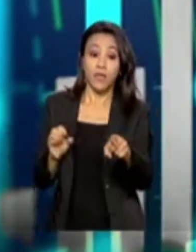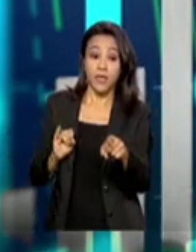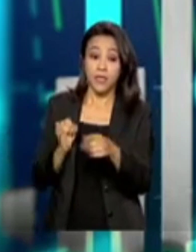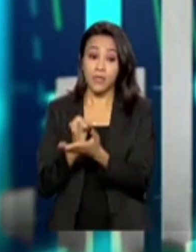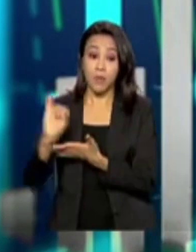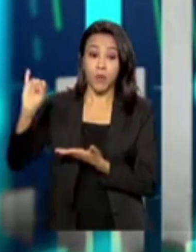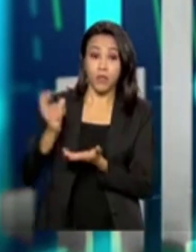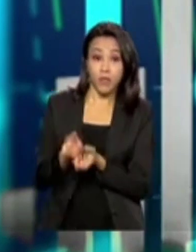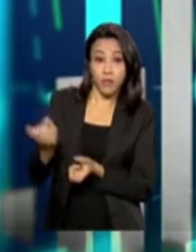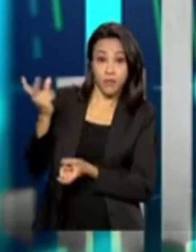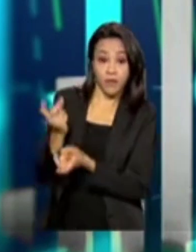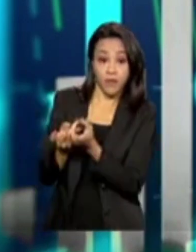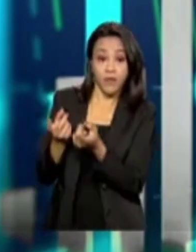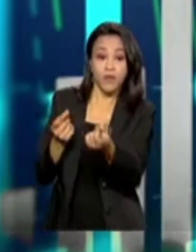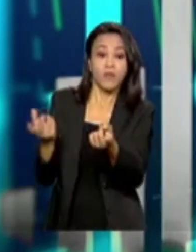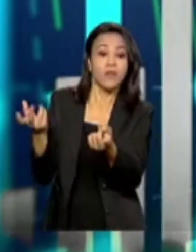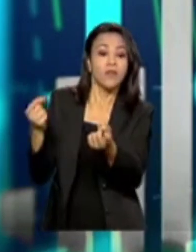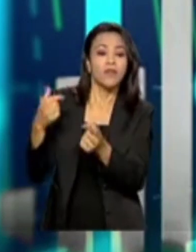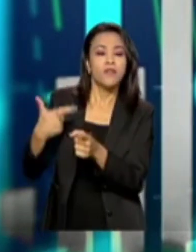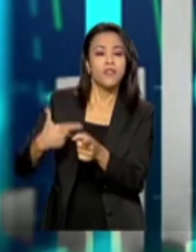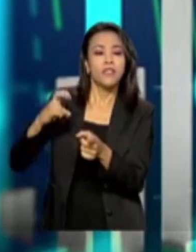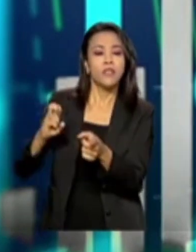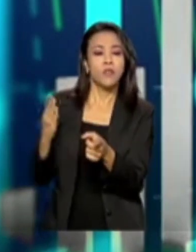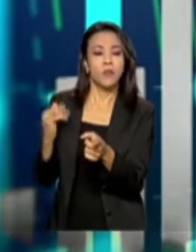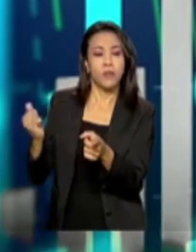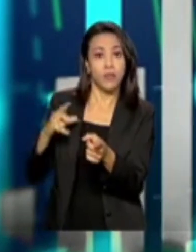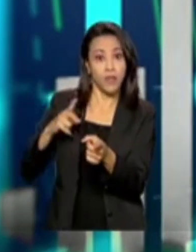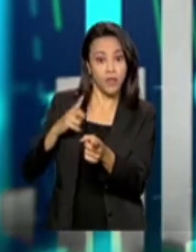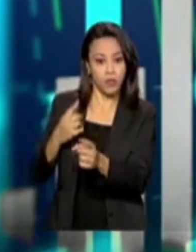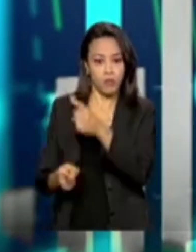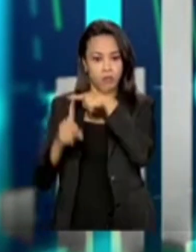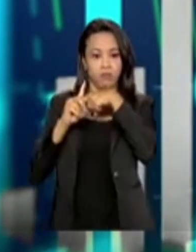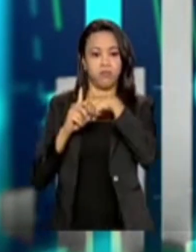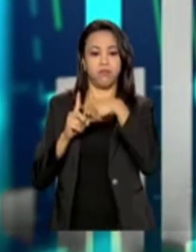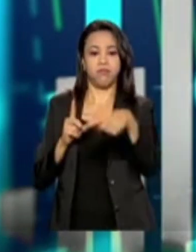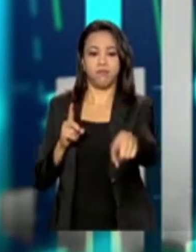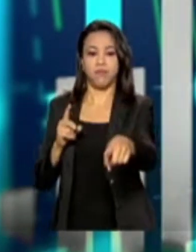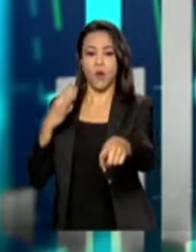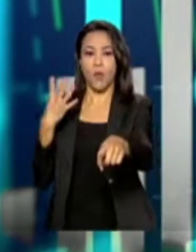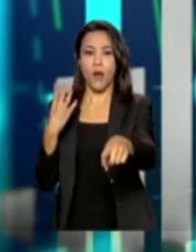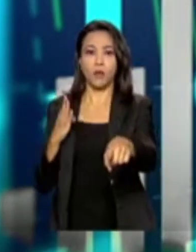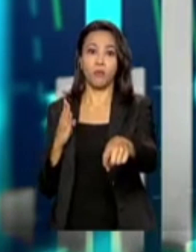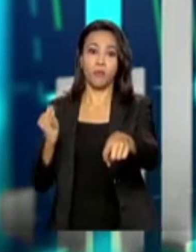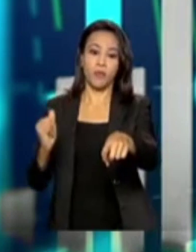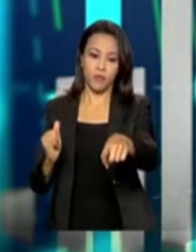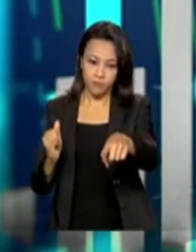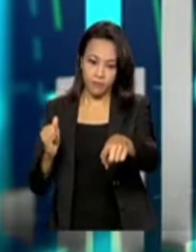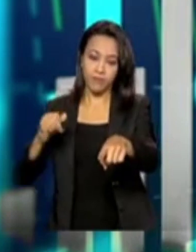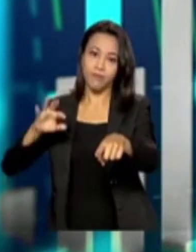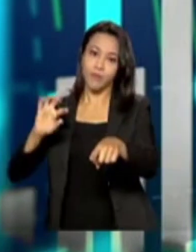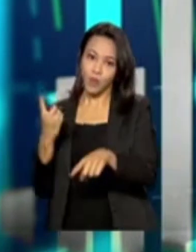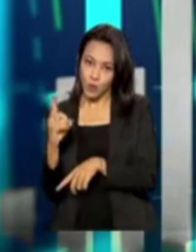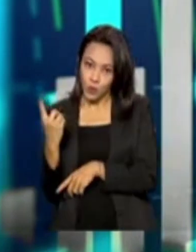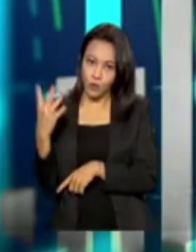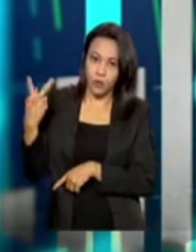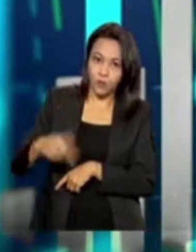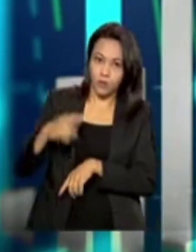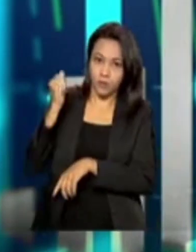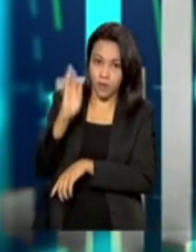25 bilhões de dólares, gerando um superávit neste mês de setembro passado agora, de 4 bilhões de dólares para o país.